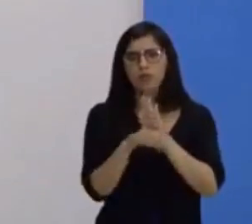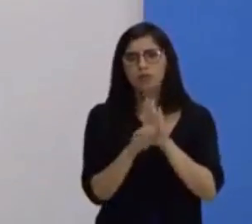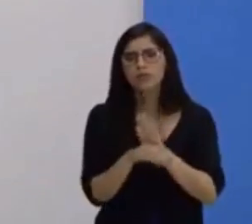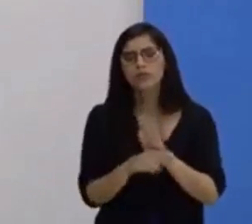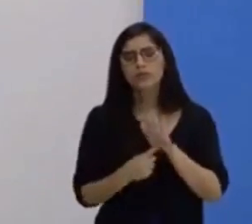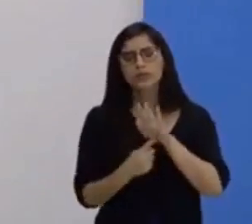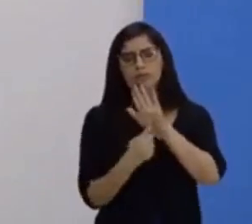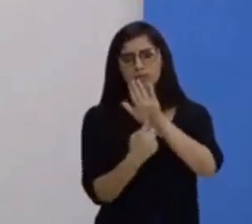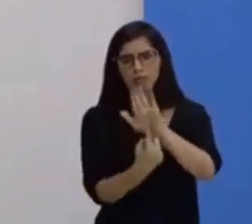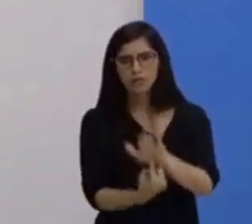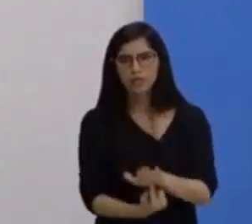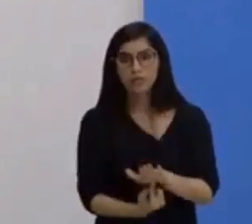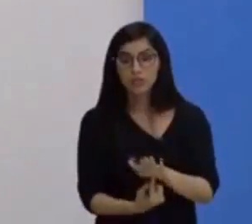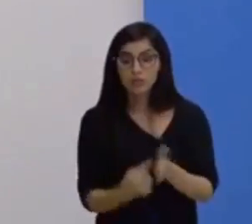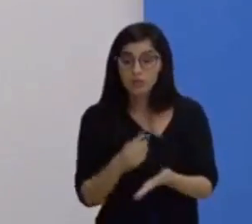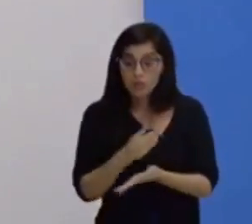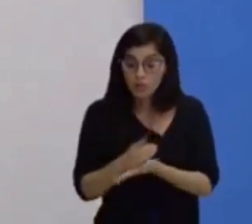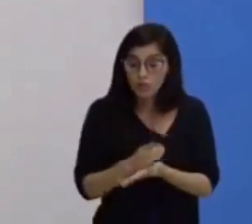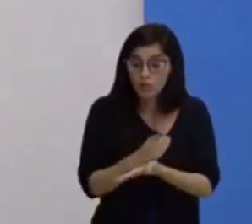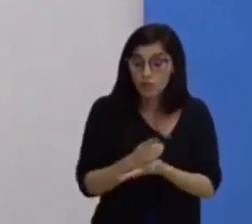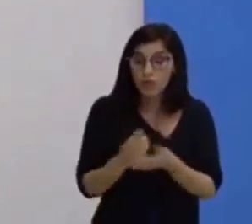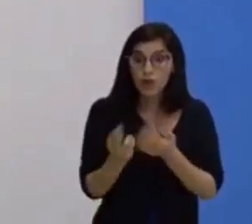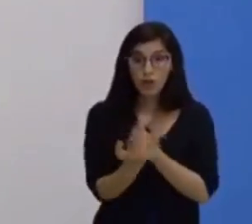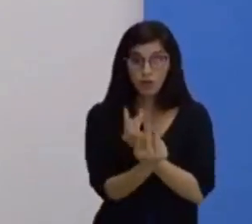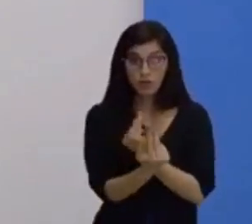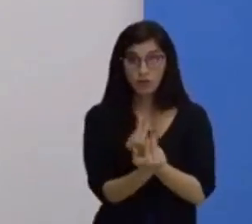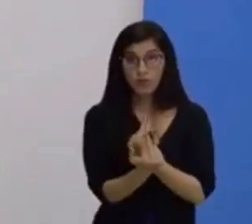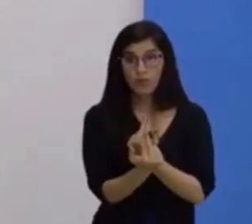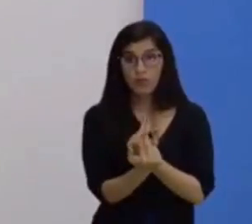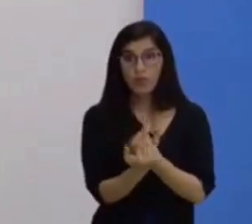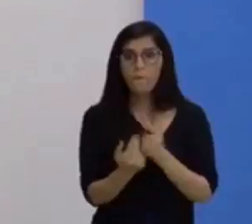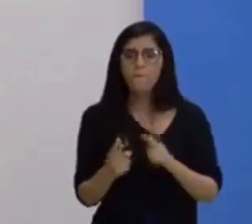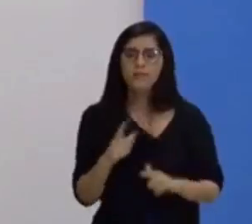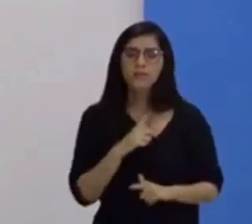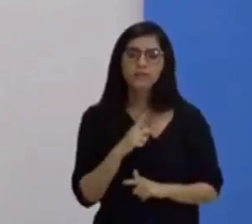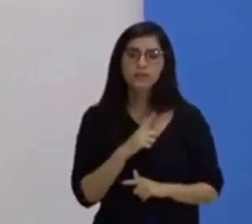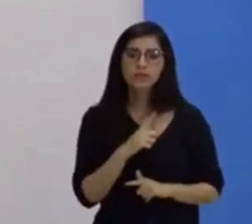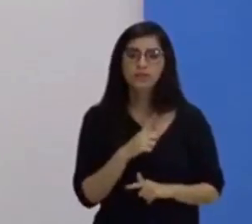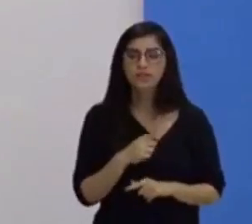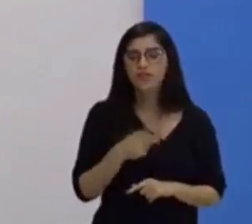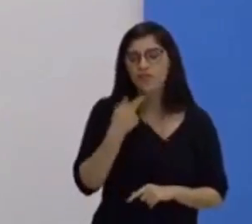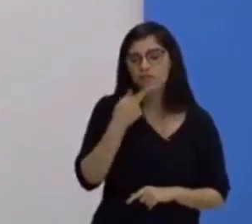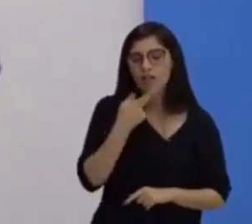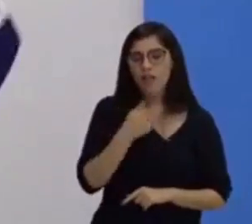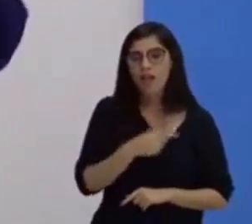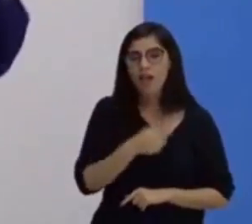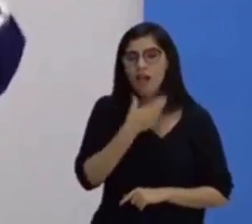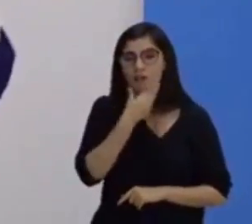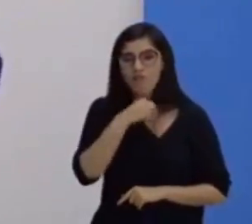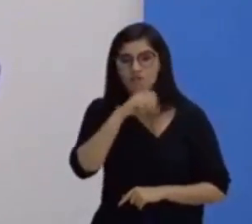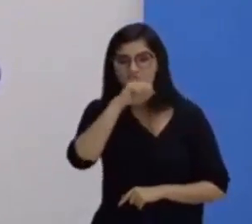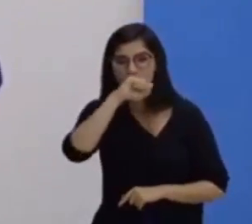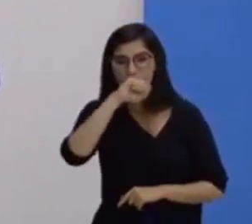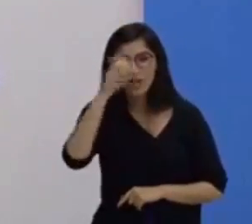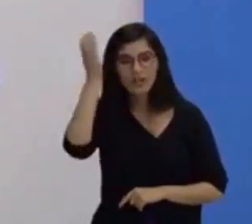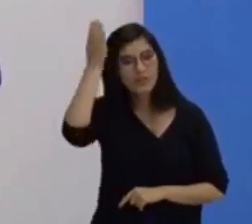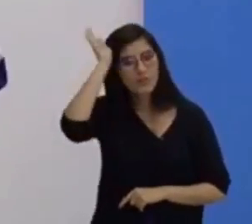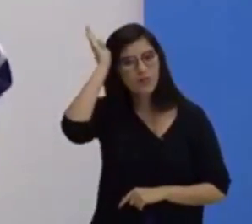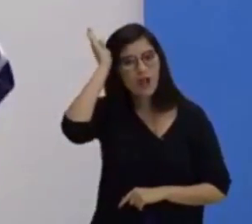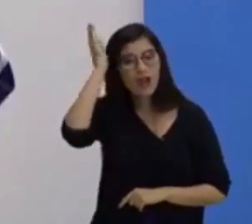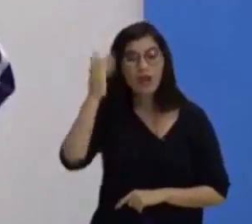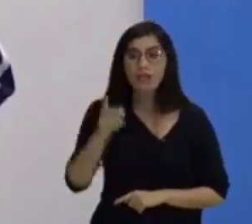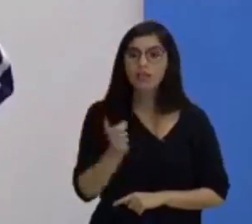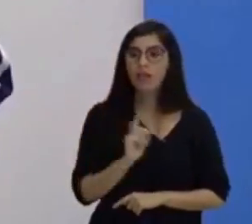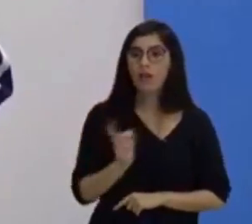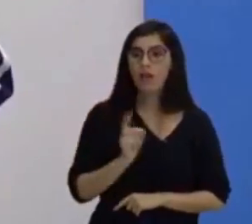exatamente no dicionário. Tem muita gente que fala que o dicionário é o pai dos burros. Na verdade, não é, não. Ele é o pai de quem